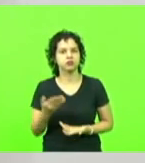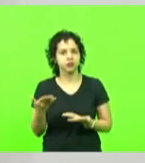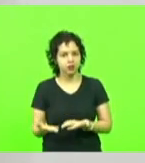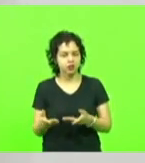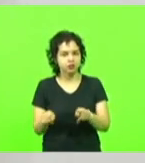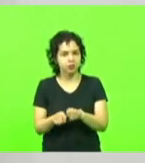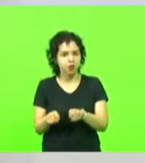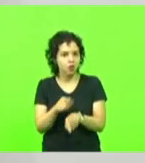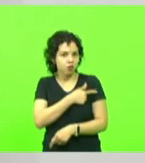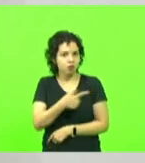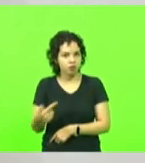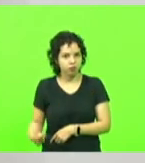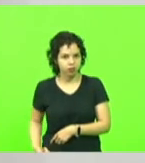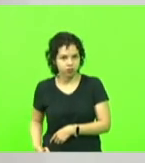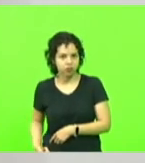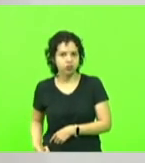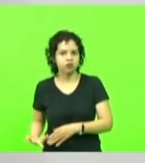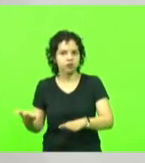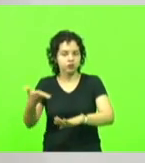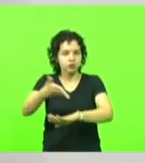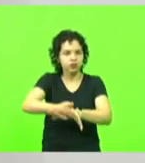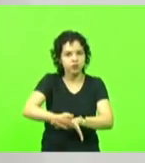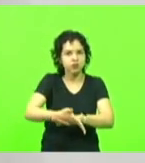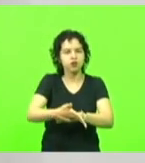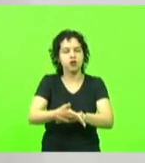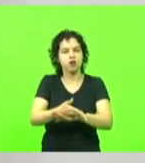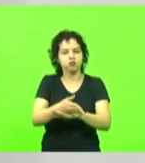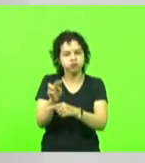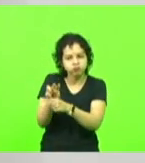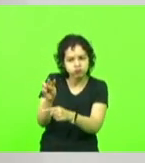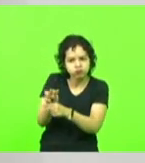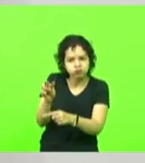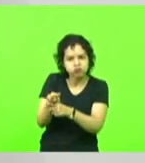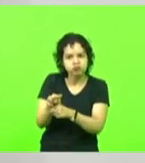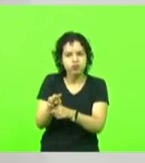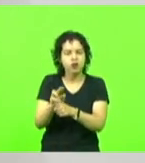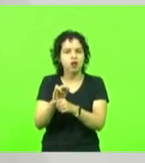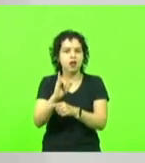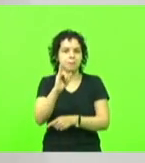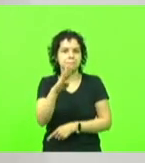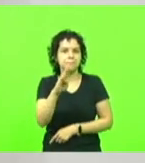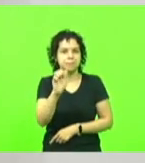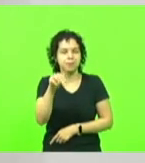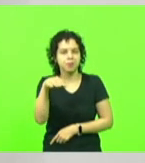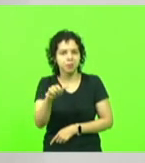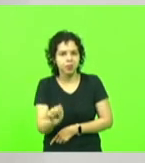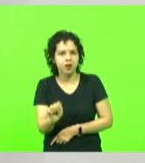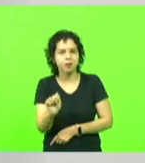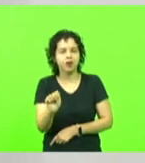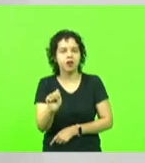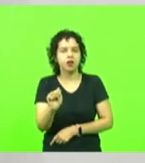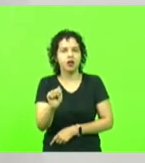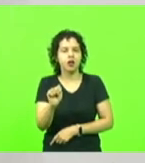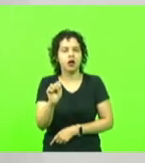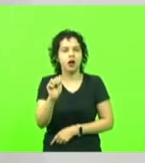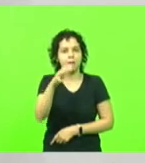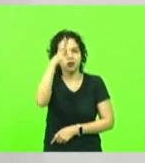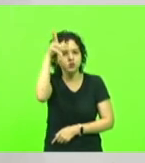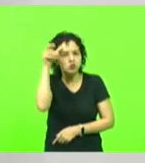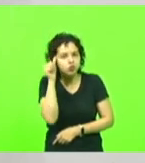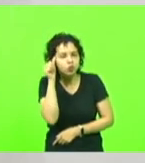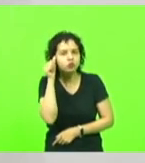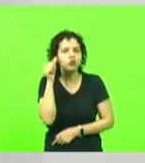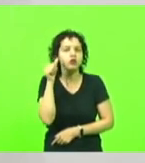governo boicotou ações de fiscalização do Ibama na Amazônia, reduziu o orçamento, estimulou o garimpo ilegal